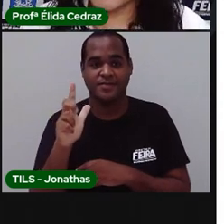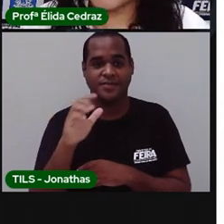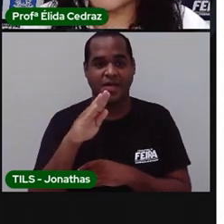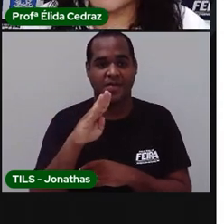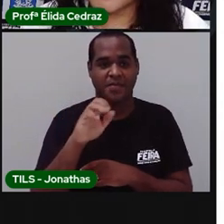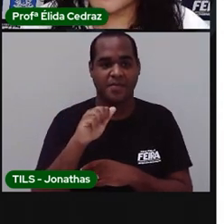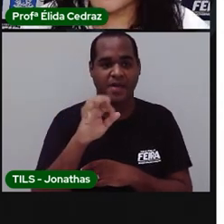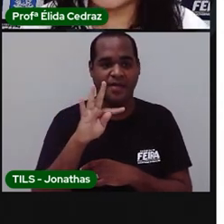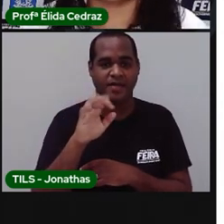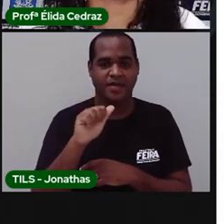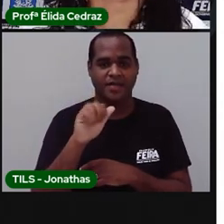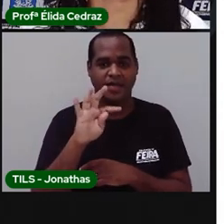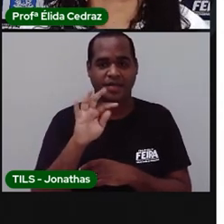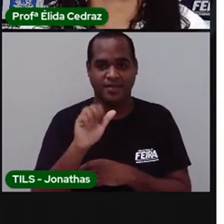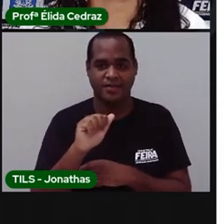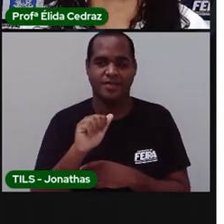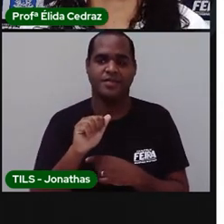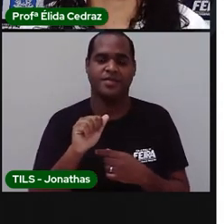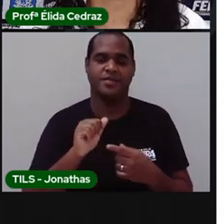Batata.